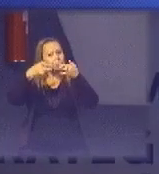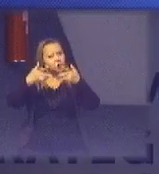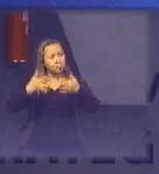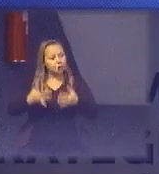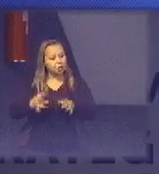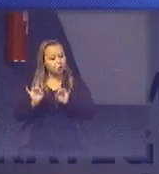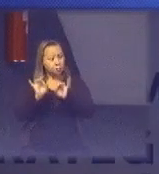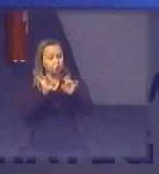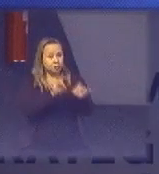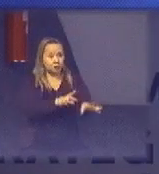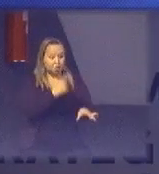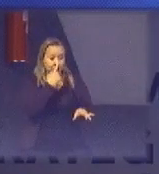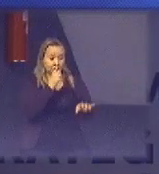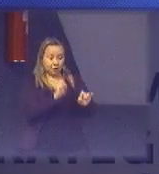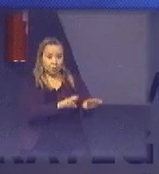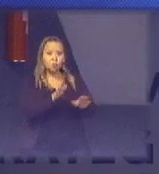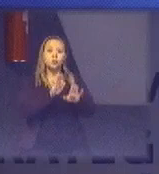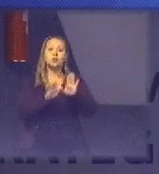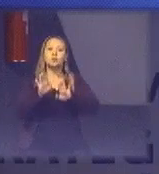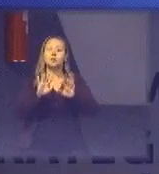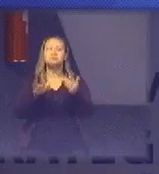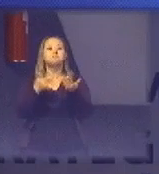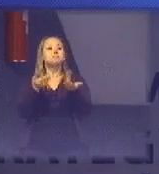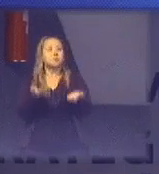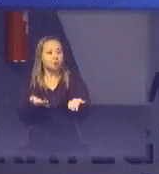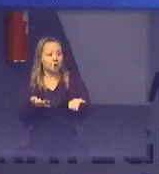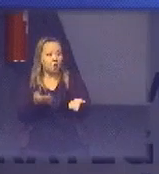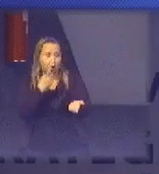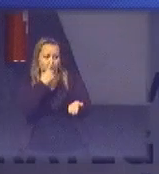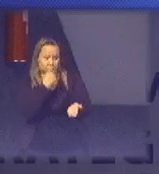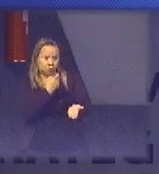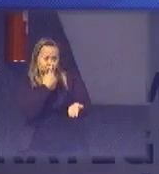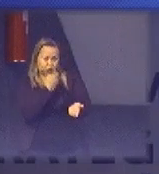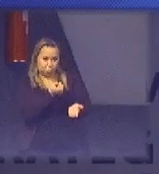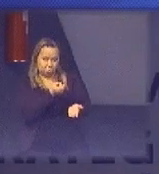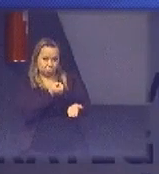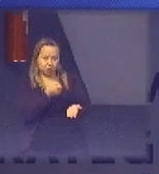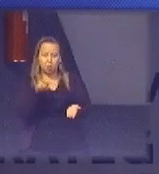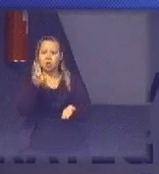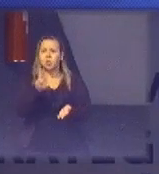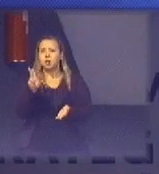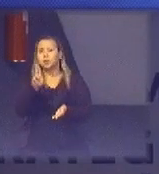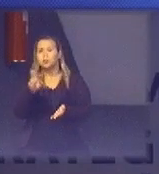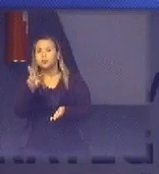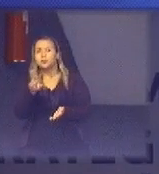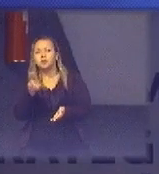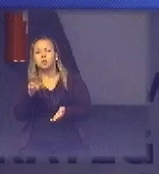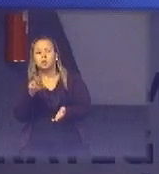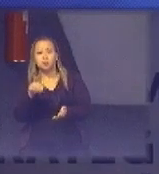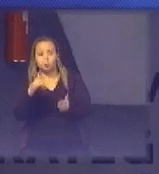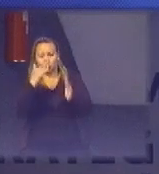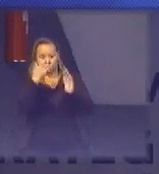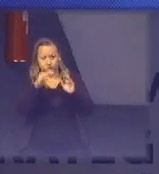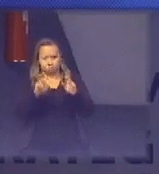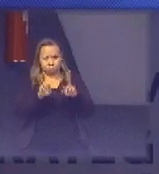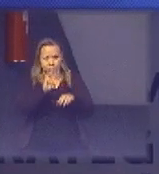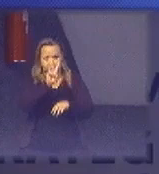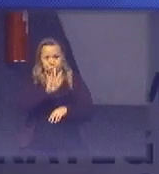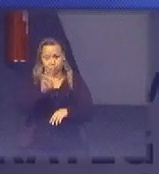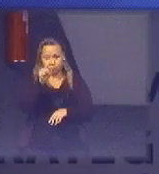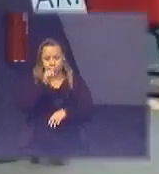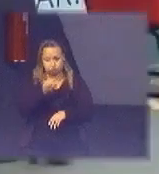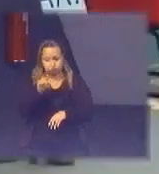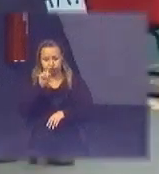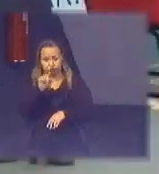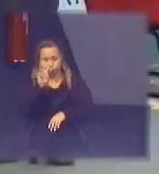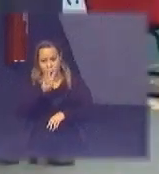os cuidados que tomar muito de forma muito simples para o consumidor baixar e já conseguimos aqui está o 845 mas já são mais de